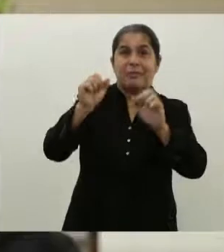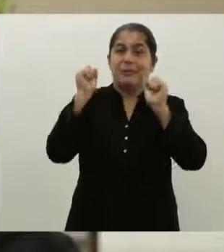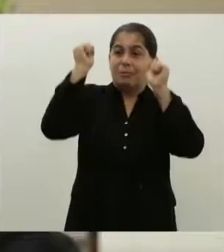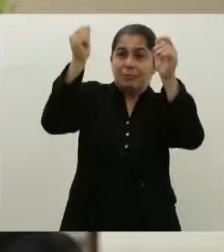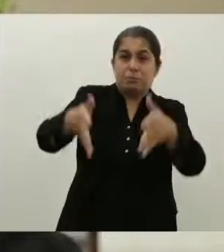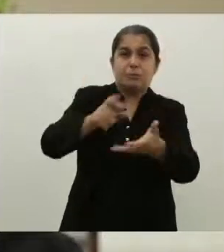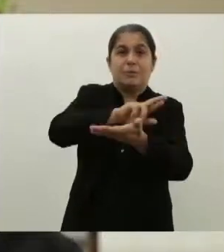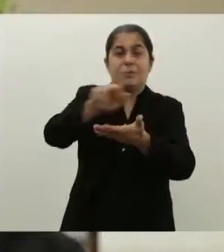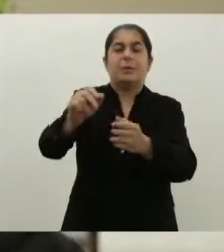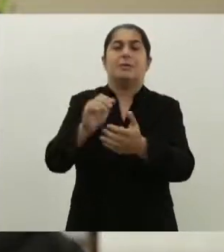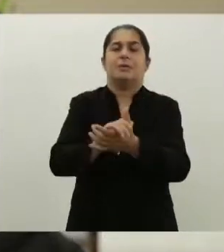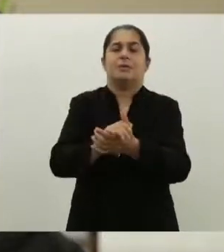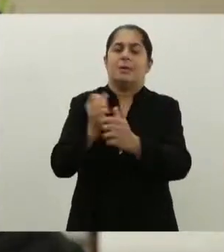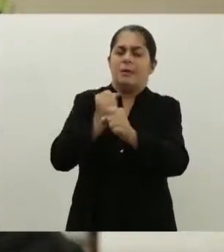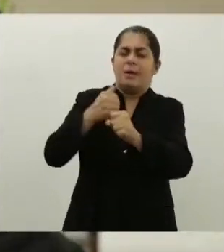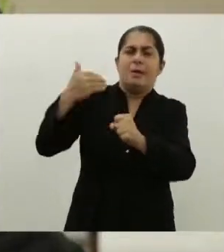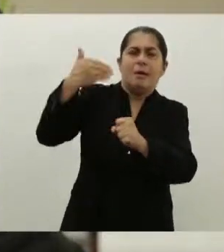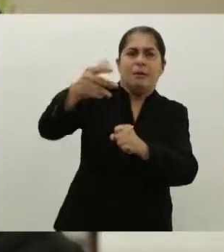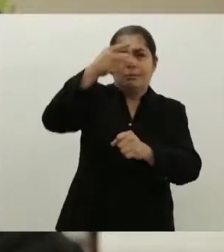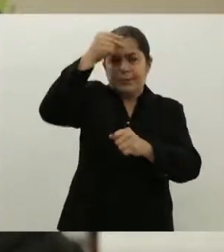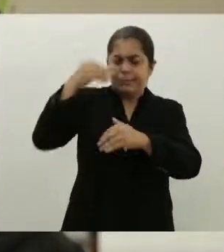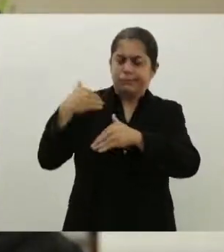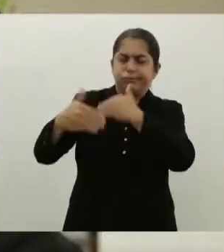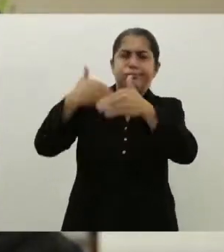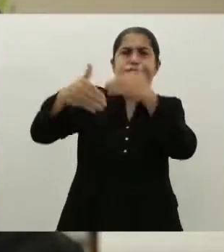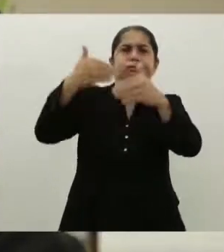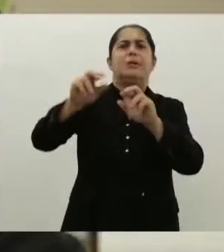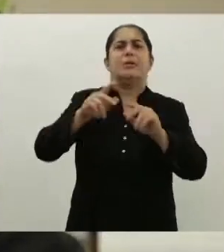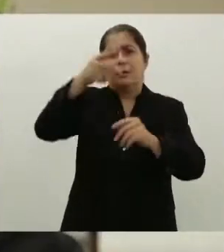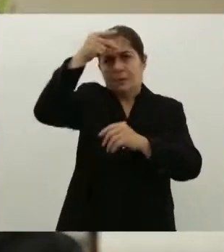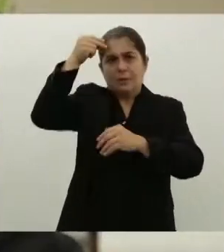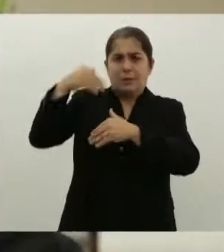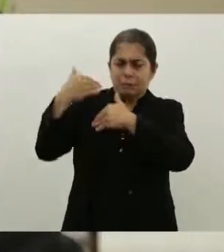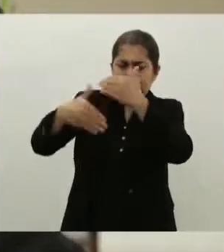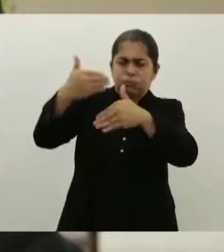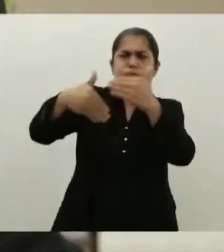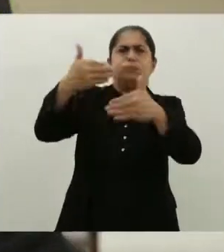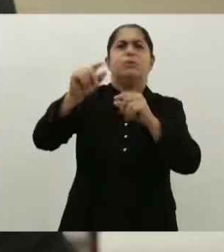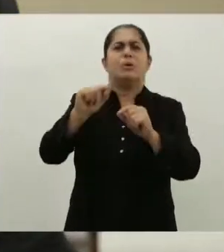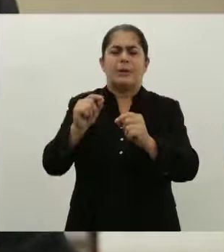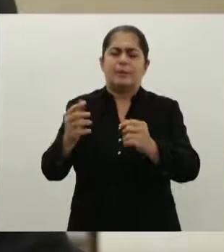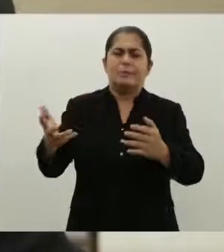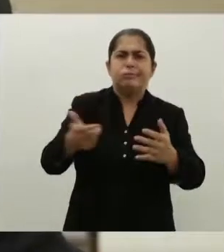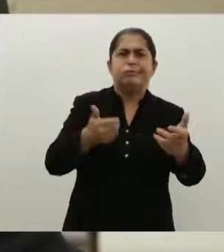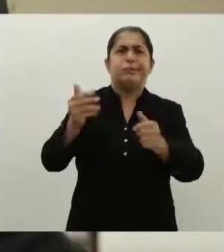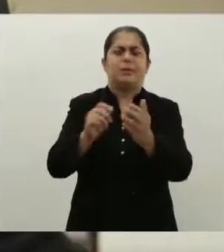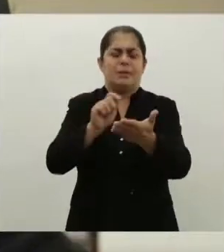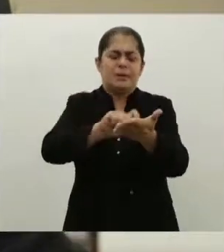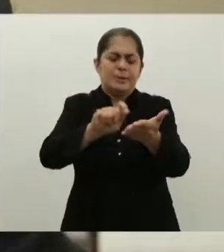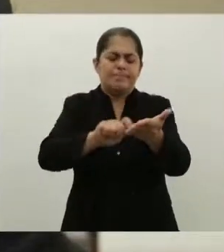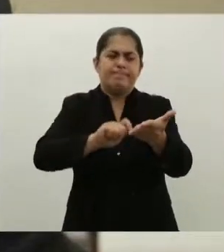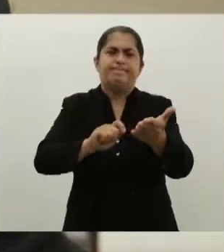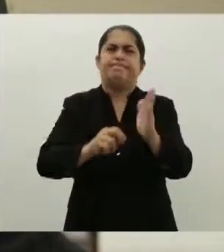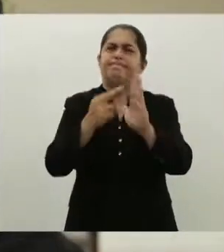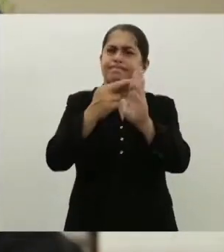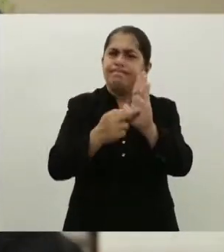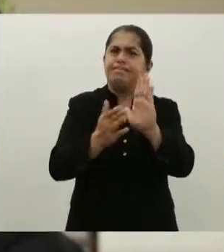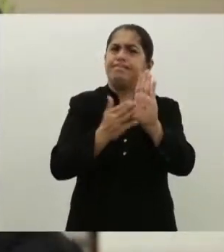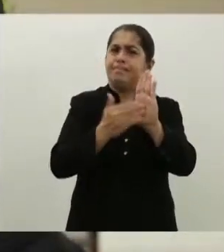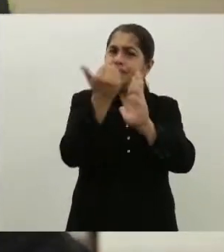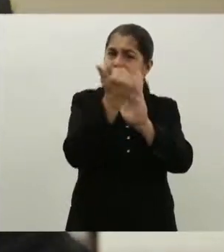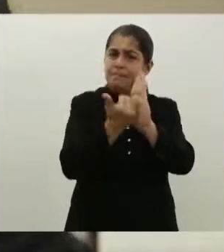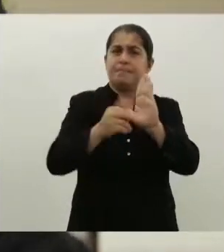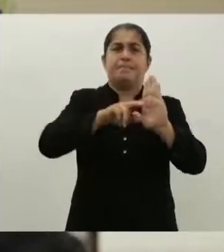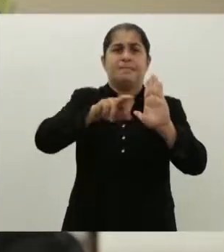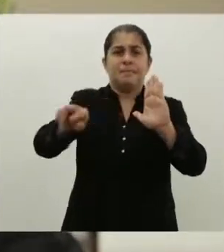juntamente com a Prefeitura, ao longo desses anos, nós estamos crescendo, certo? Na questão de cada vez mais aperfeiçoar esse termo de ajustamento de conduta,